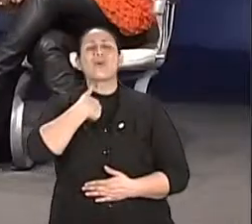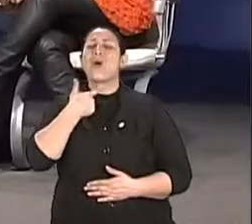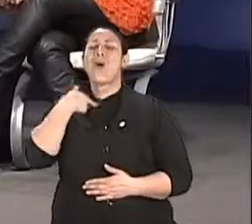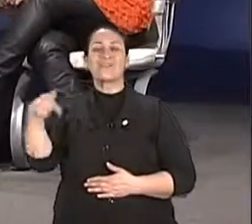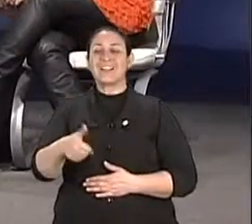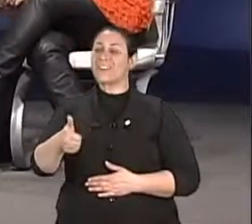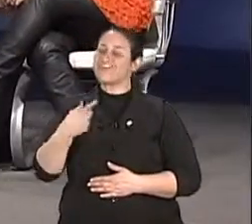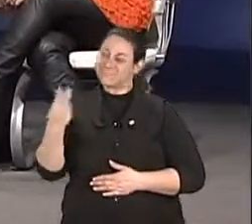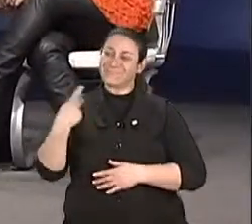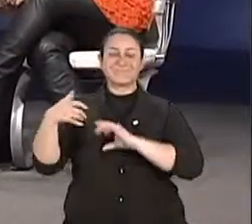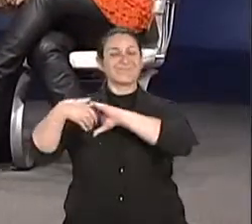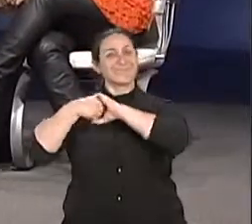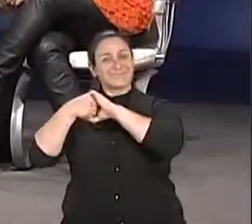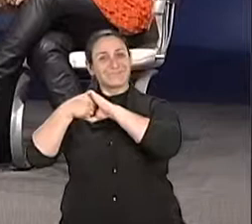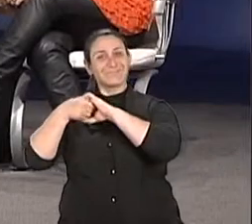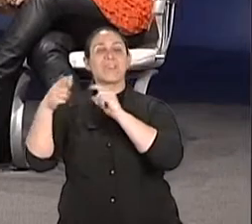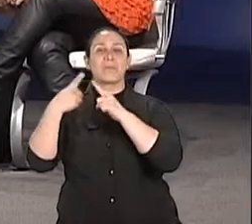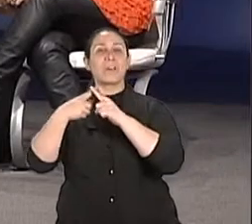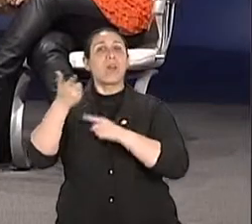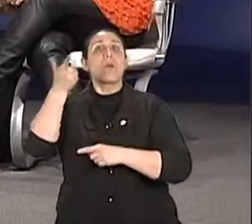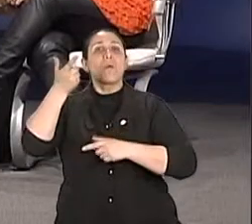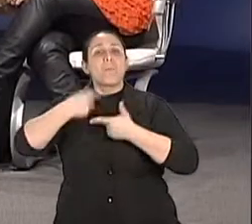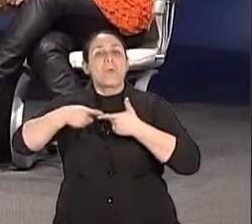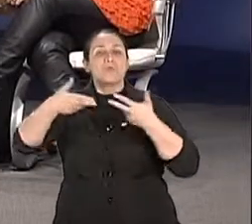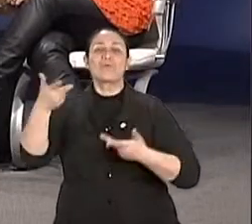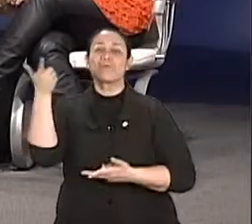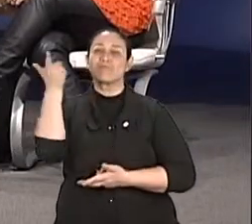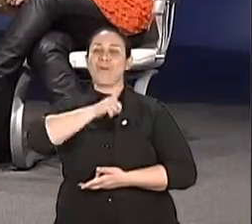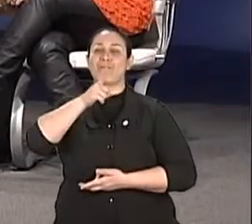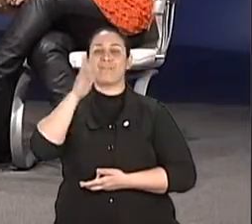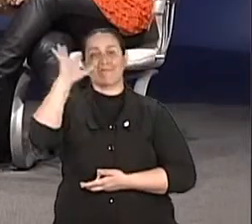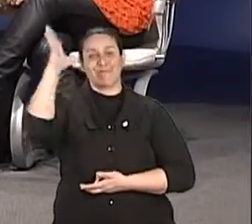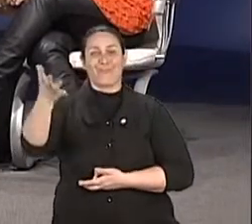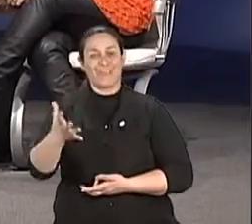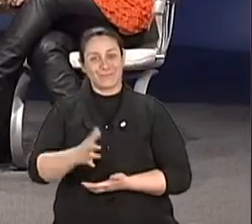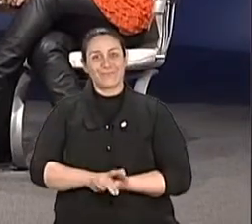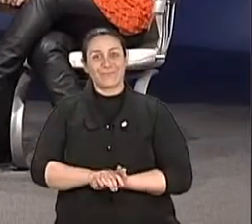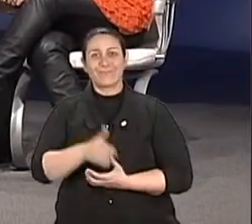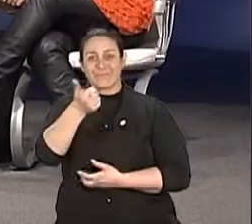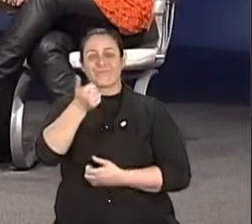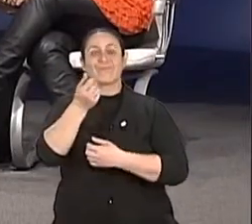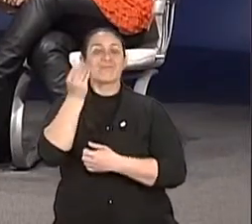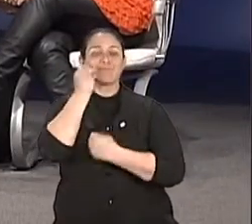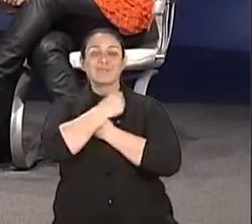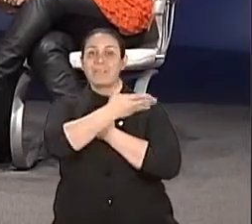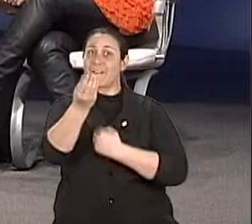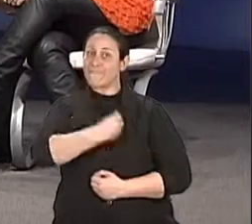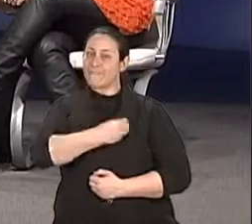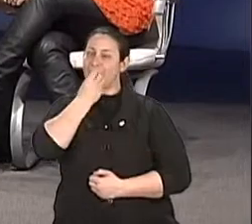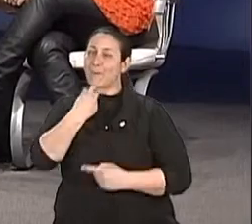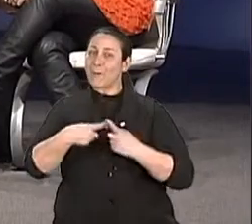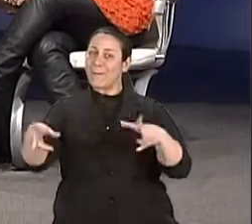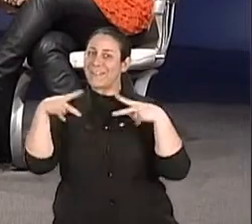de mãos dadas, porque assim os conflitos são resolvidos muito mais facilmente. Ah, é verdade. Beijo a vocês. Viva bem. Que a gente